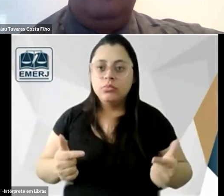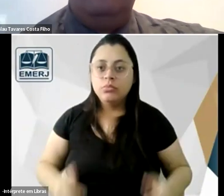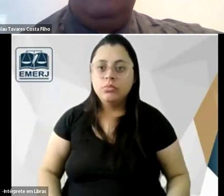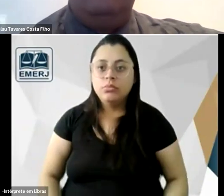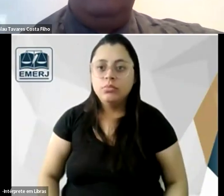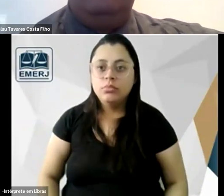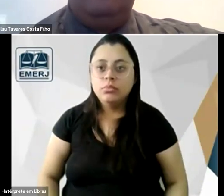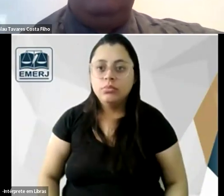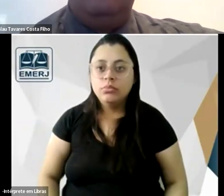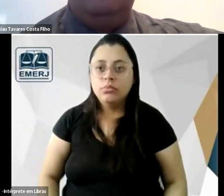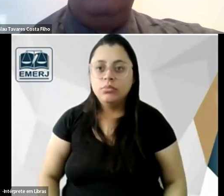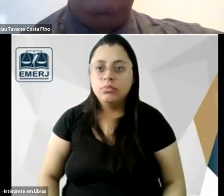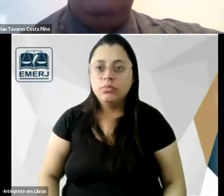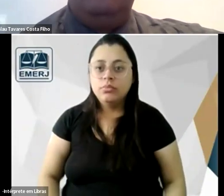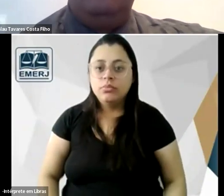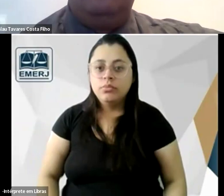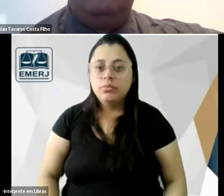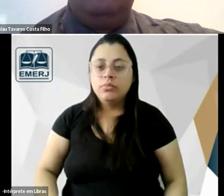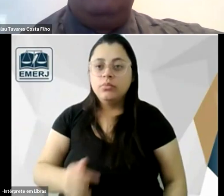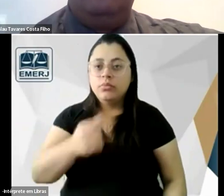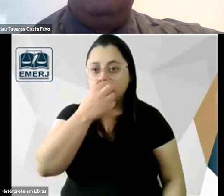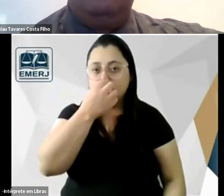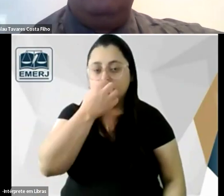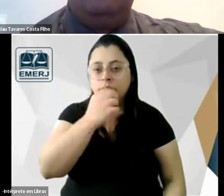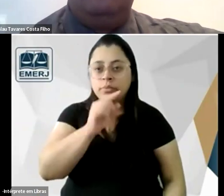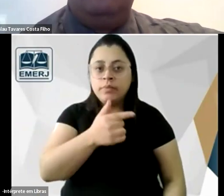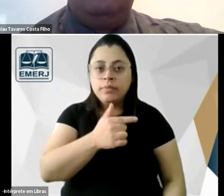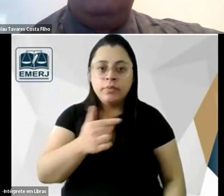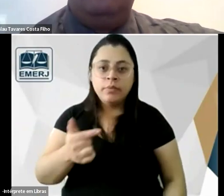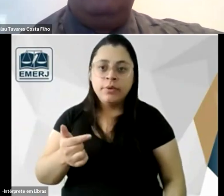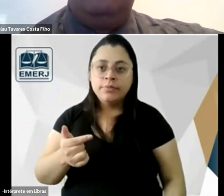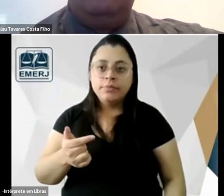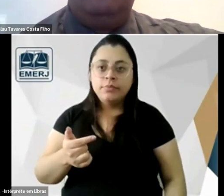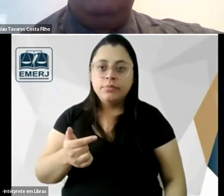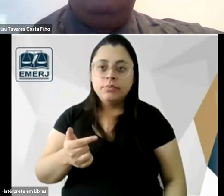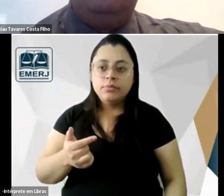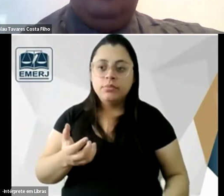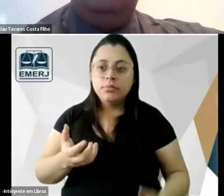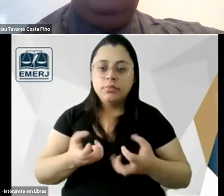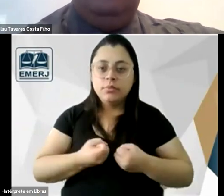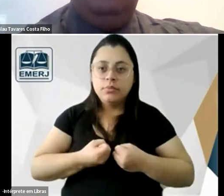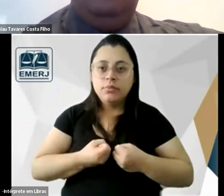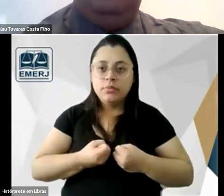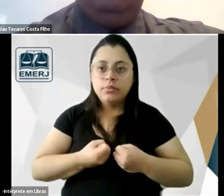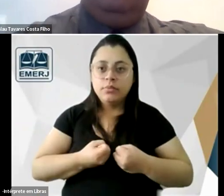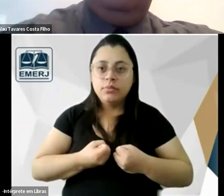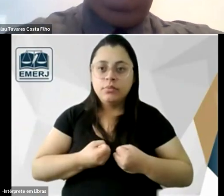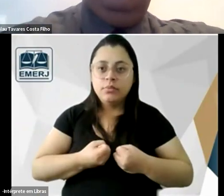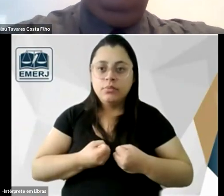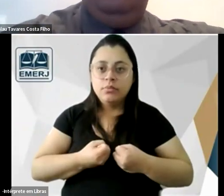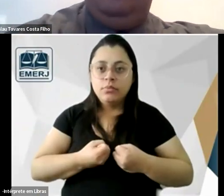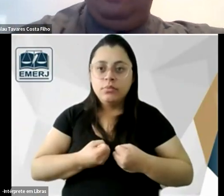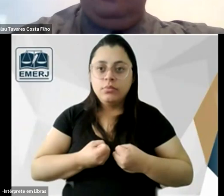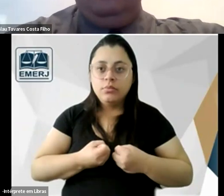isso daria muita coisa não acho que ele seja um hegeliano não acho que ele absorve a dialética como